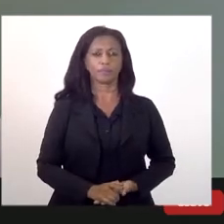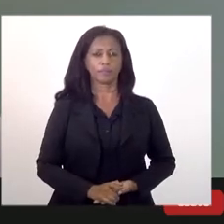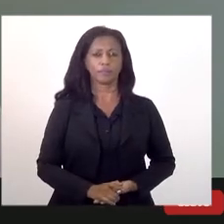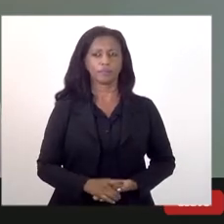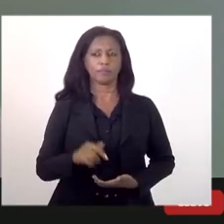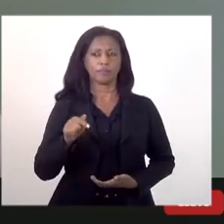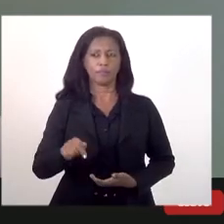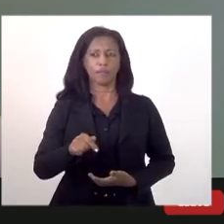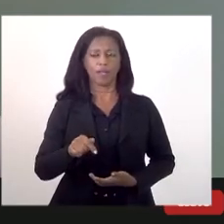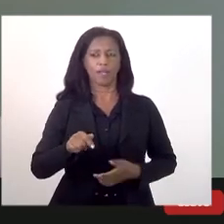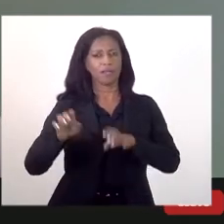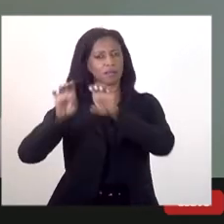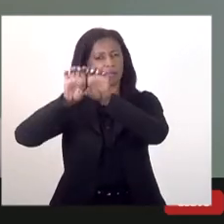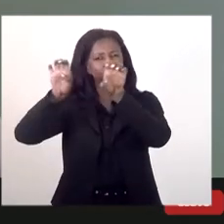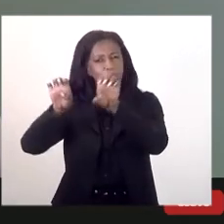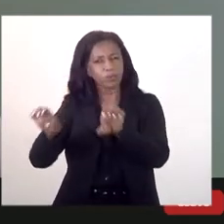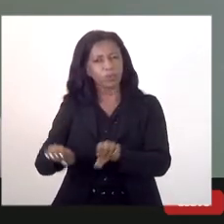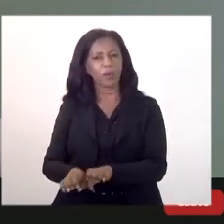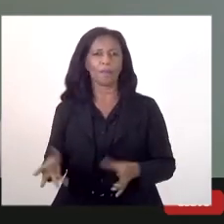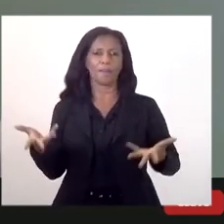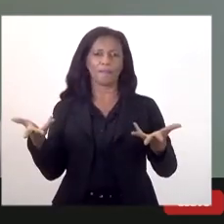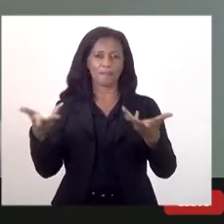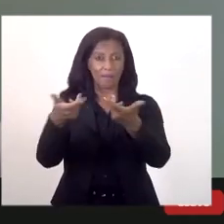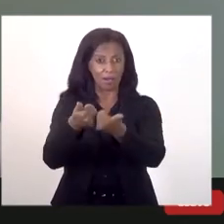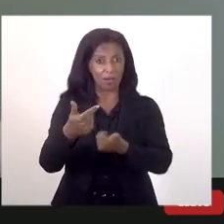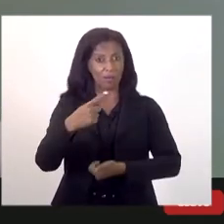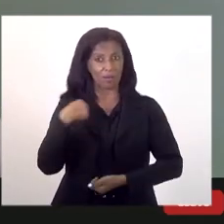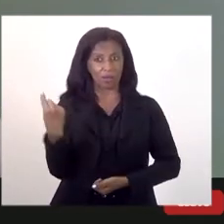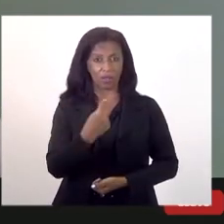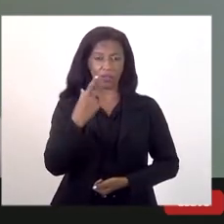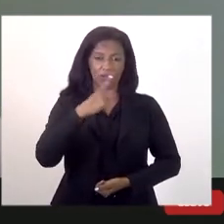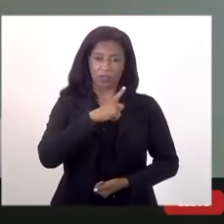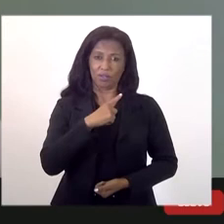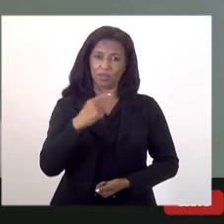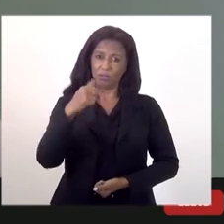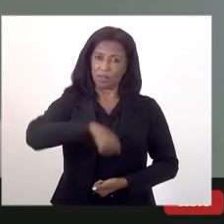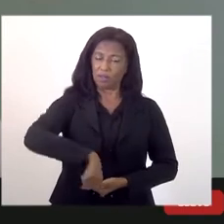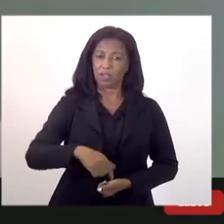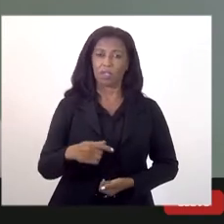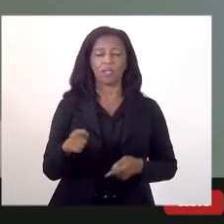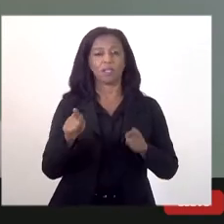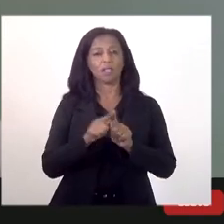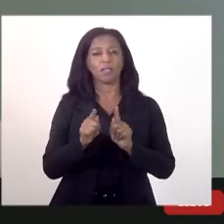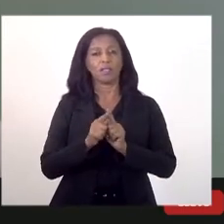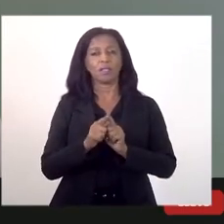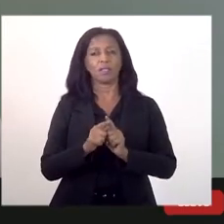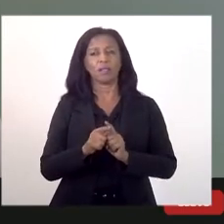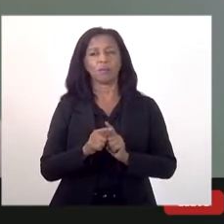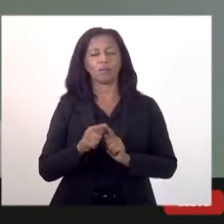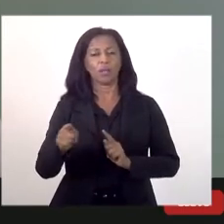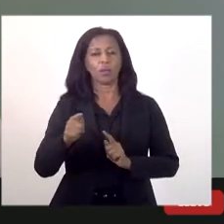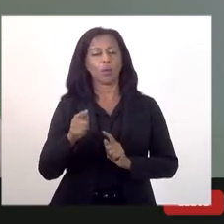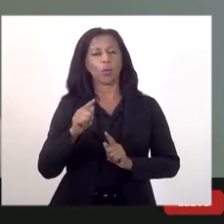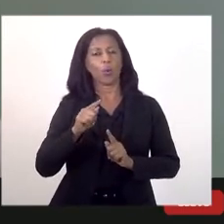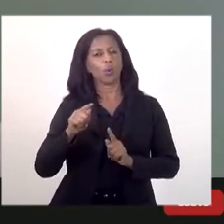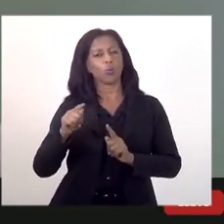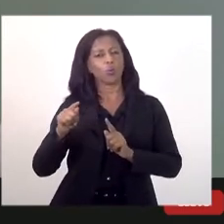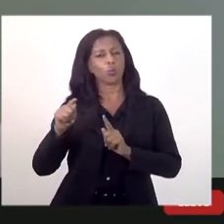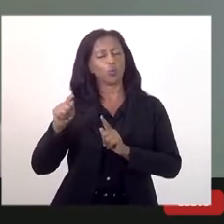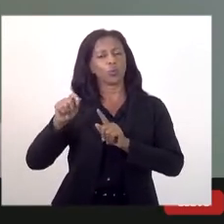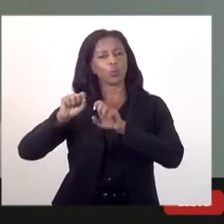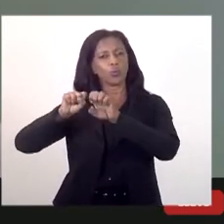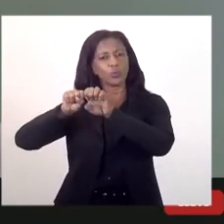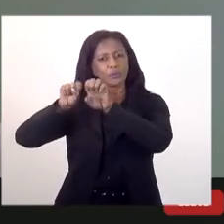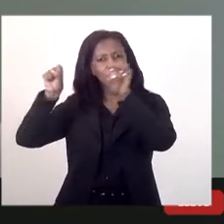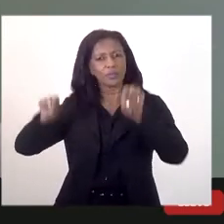essa infraestrutura maravilhosa que nós temos aqui. E podemos contar também nesse ponto com o Sistema S, nós